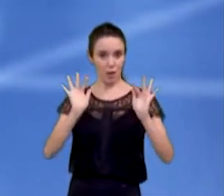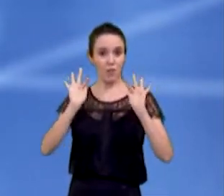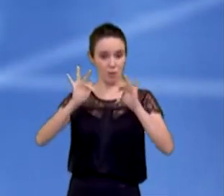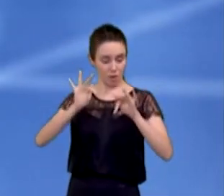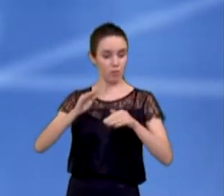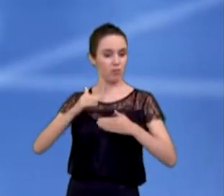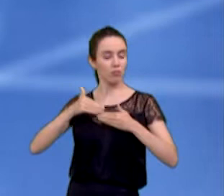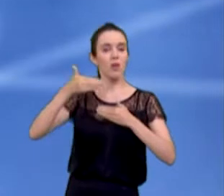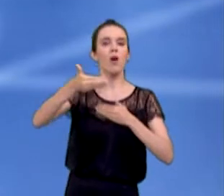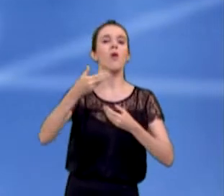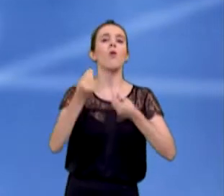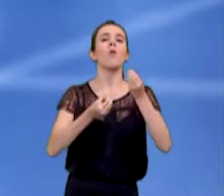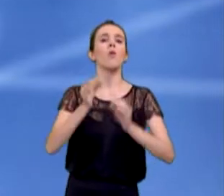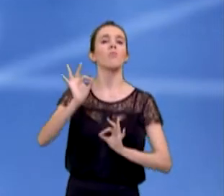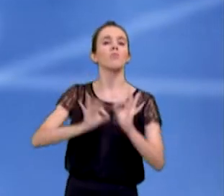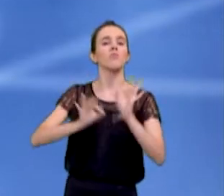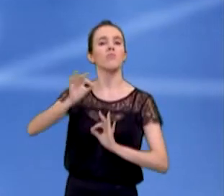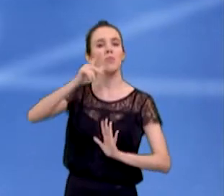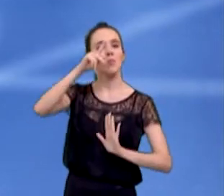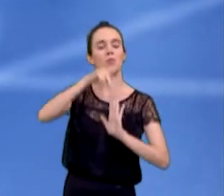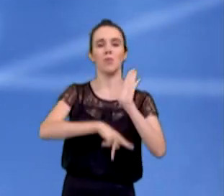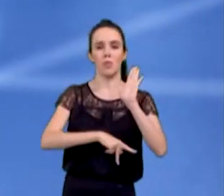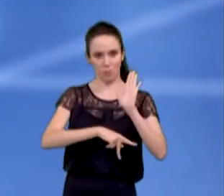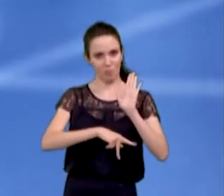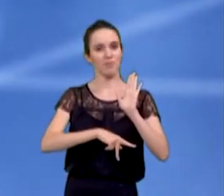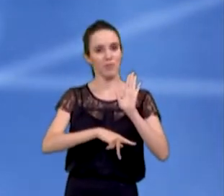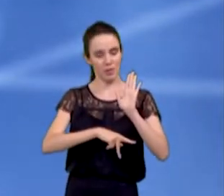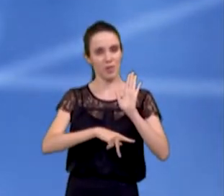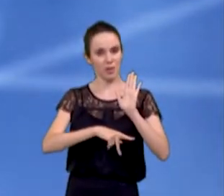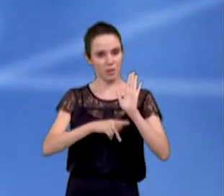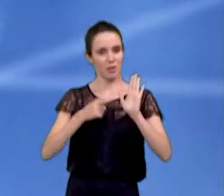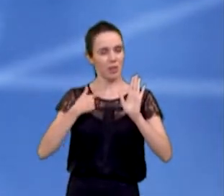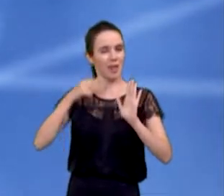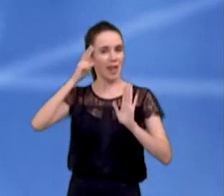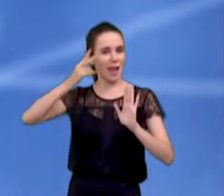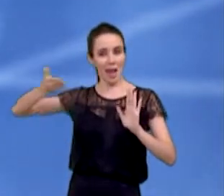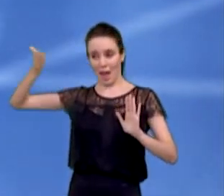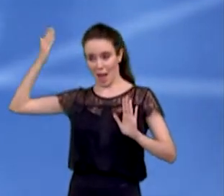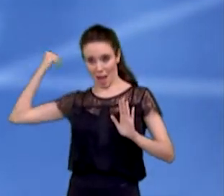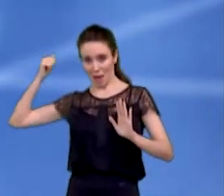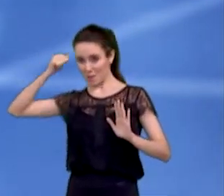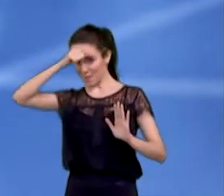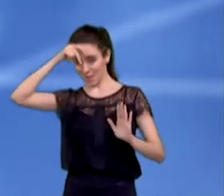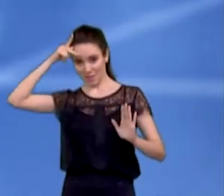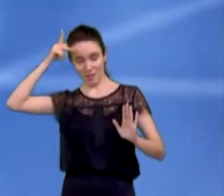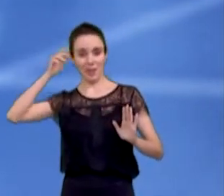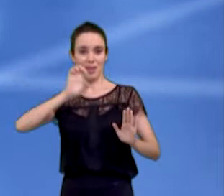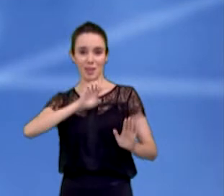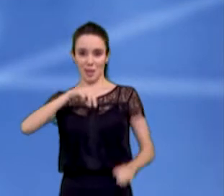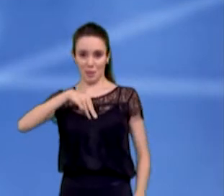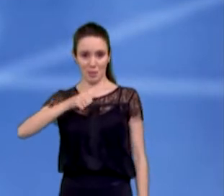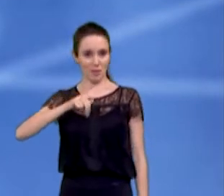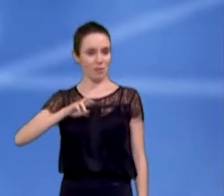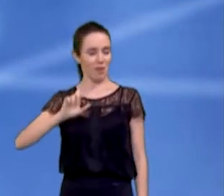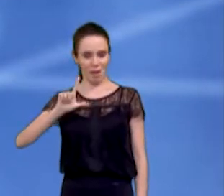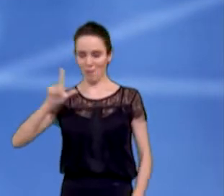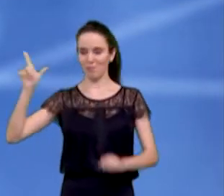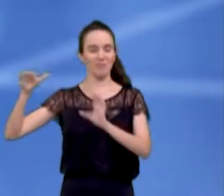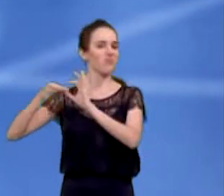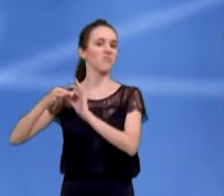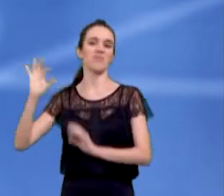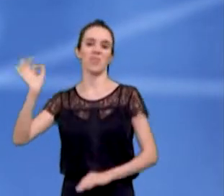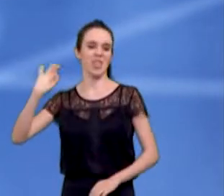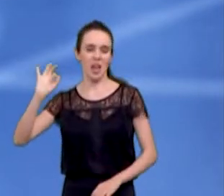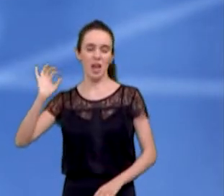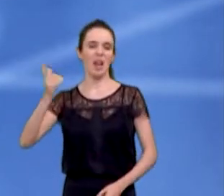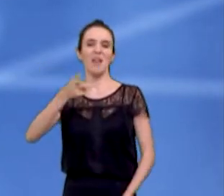e vamos retomar de onde ele parou, o Emanuel parou. Nós vamos retomar de lá, porque, infelizmente, o candidato aqui não trabalhou com ele, e essas coisas